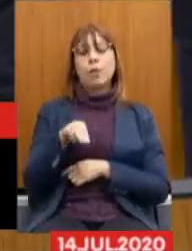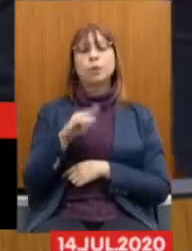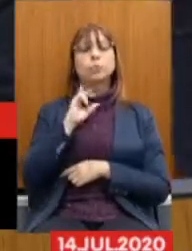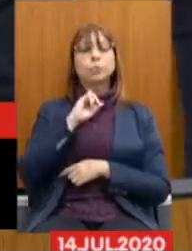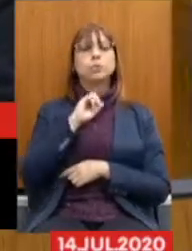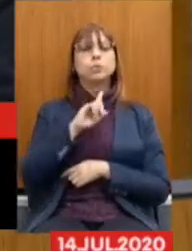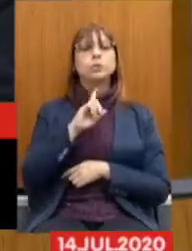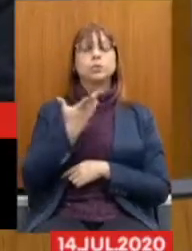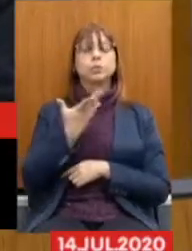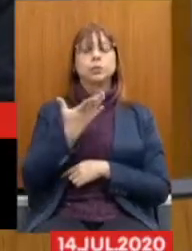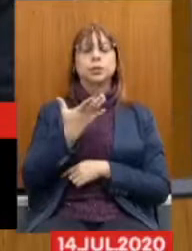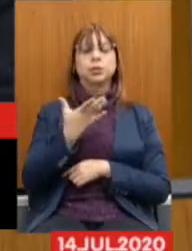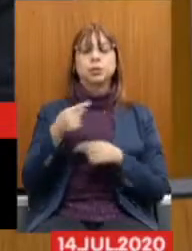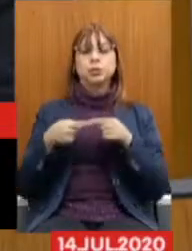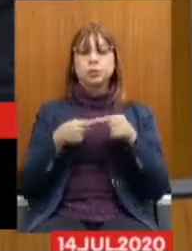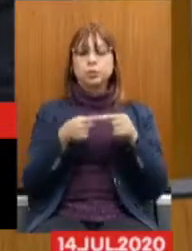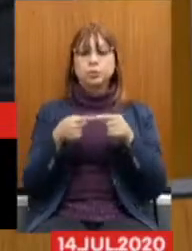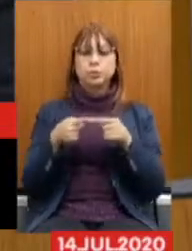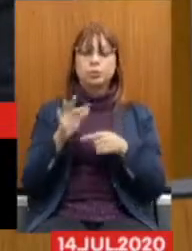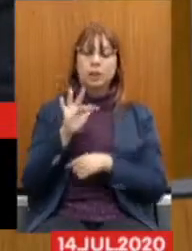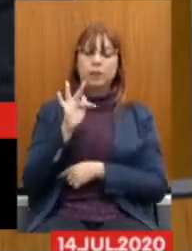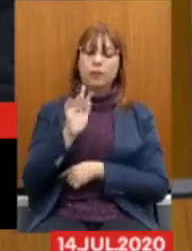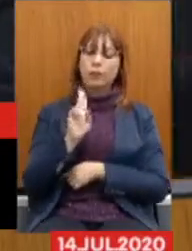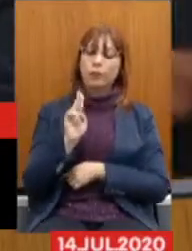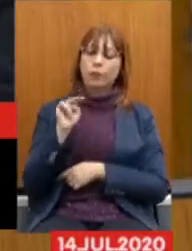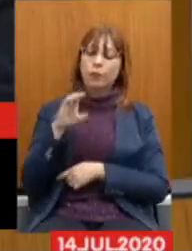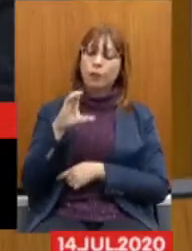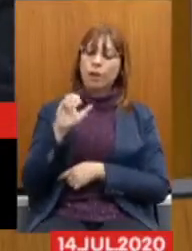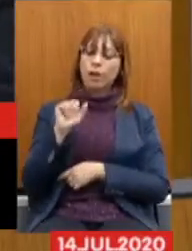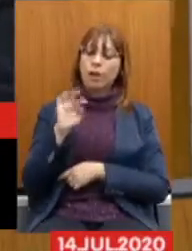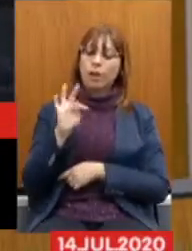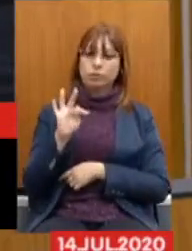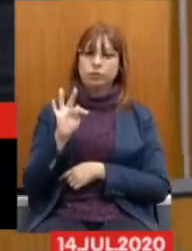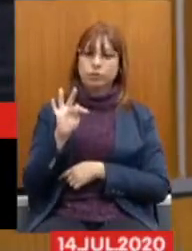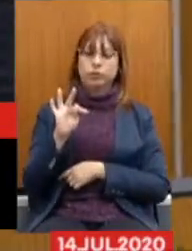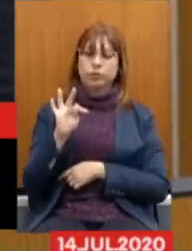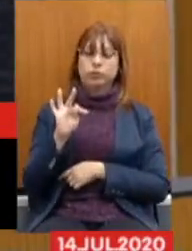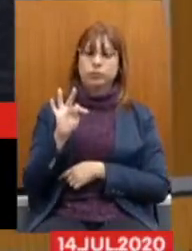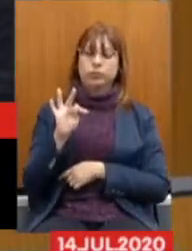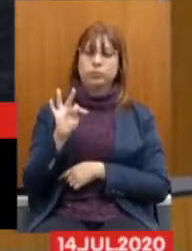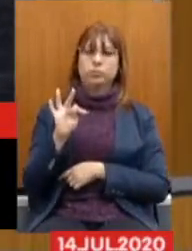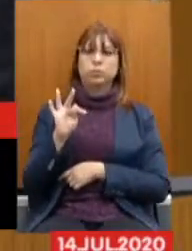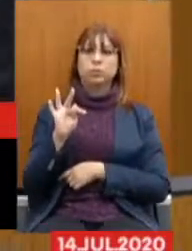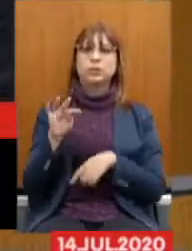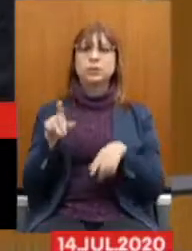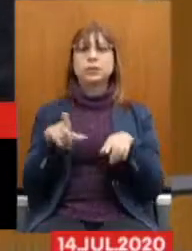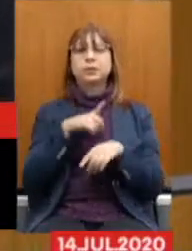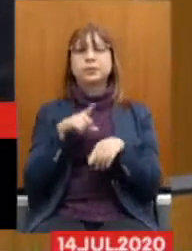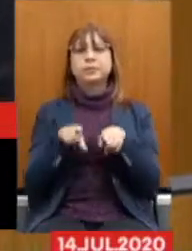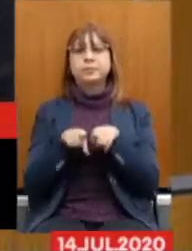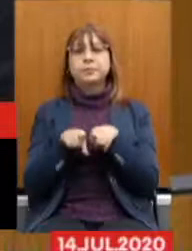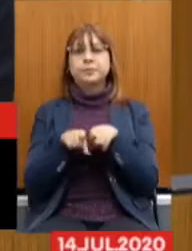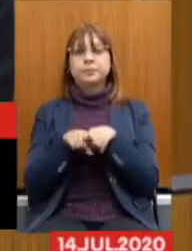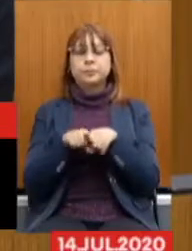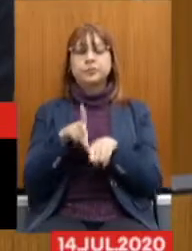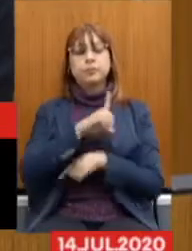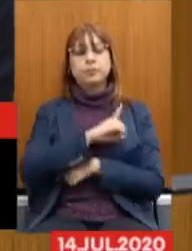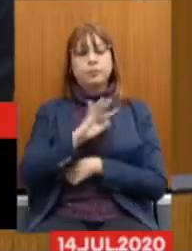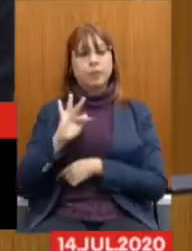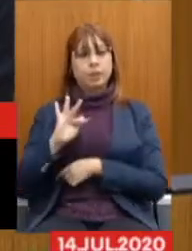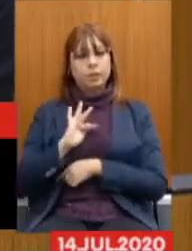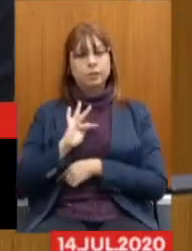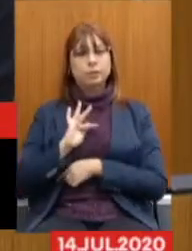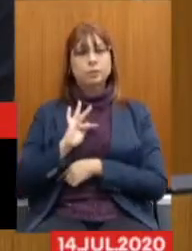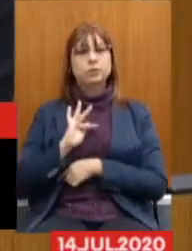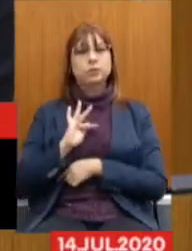Típicas de Estado, o FONCAT, que congrega, além da carreira da Defensoria Pública,